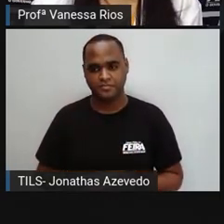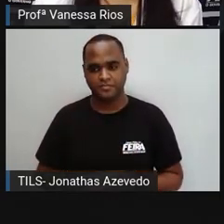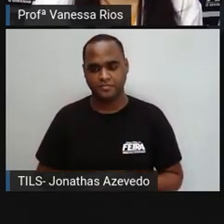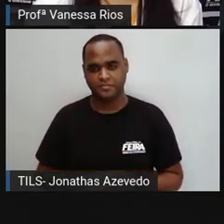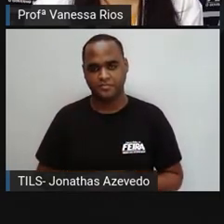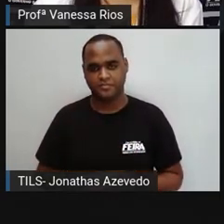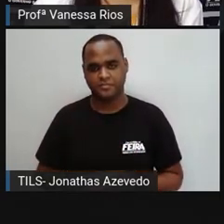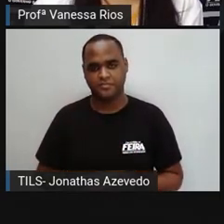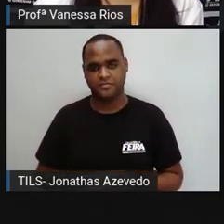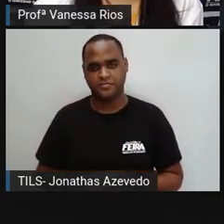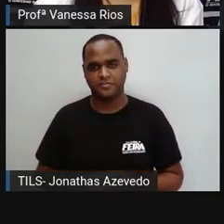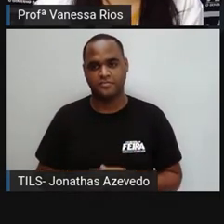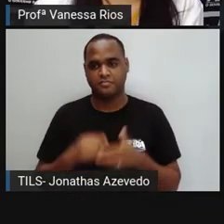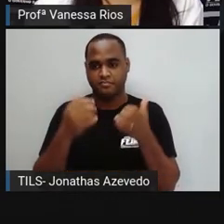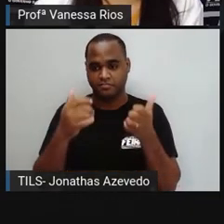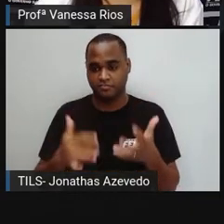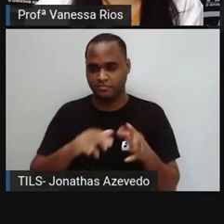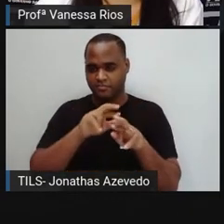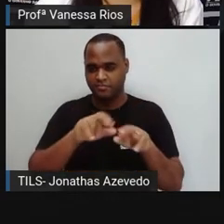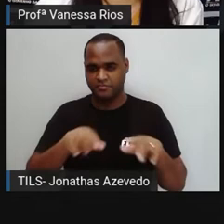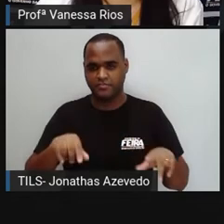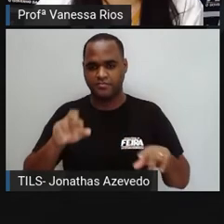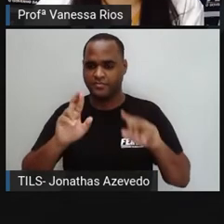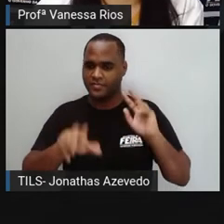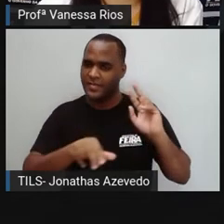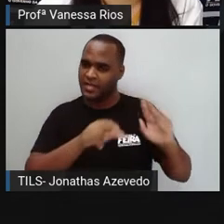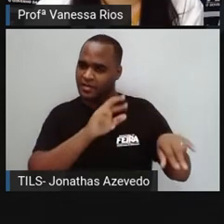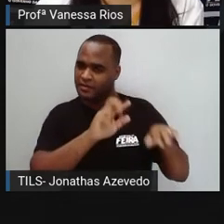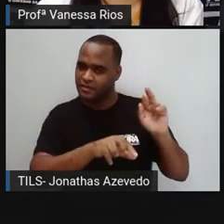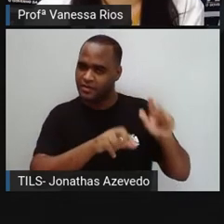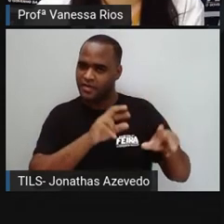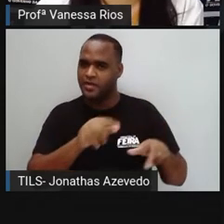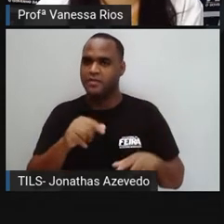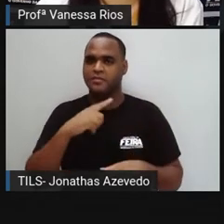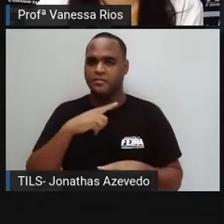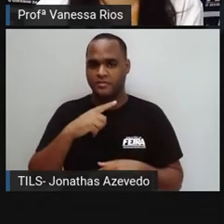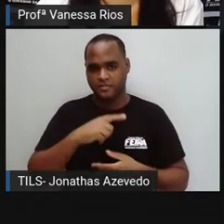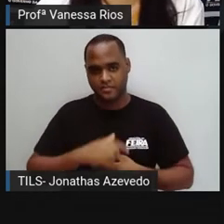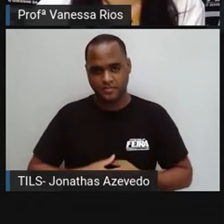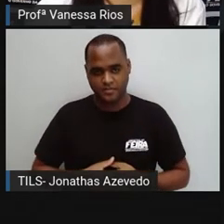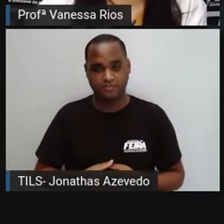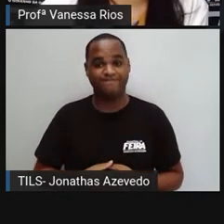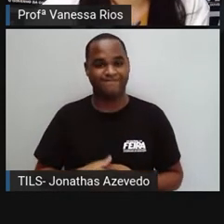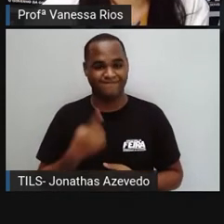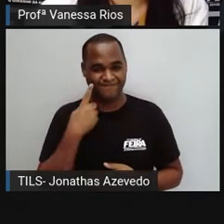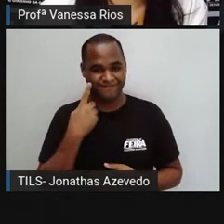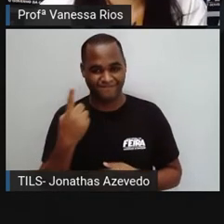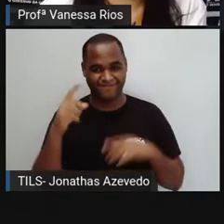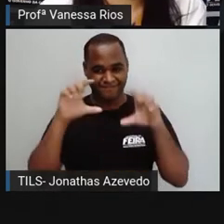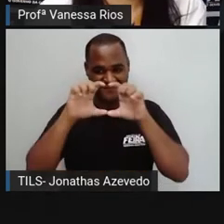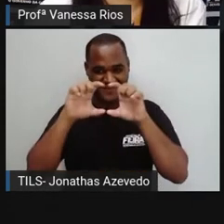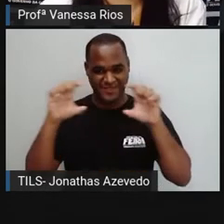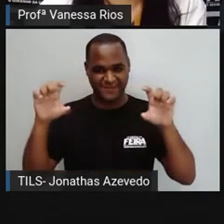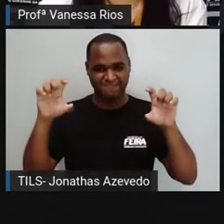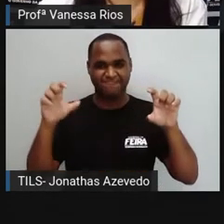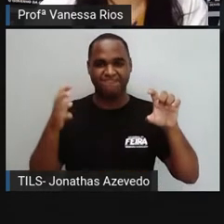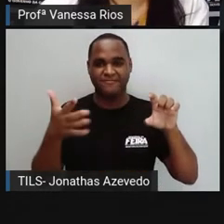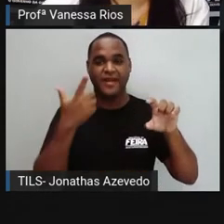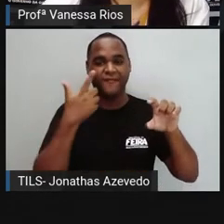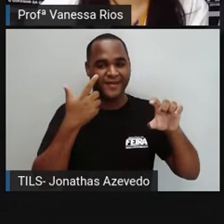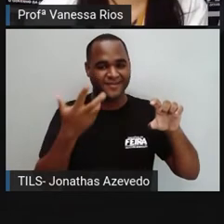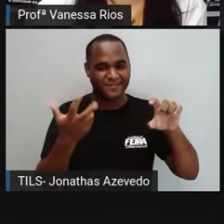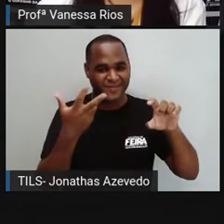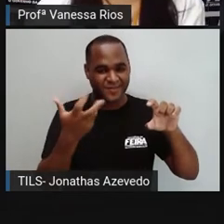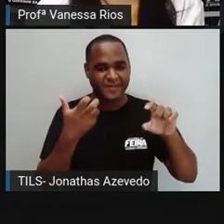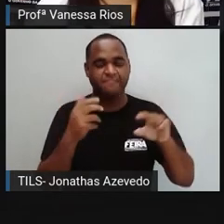E aí existem tipos diferentes de gírias. protraz essa tirinha aí para a gente observar, né? De